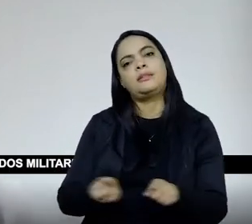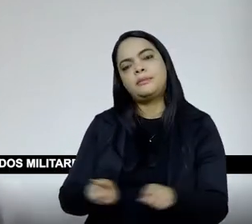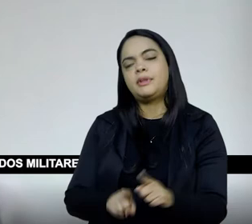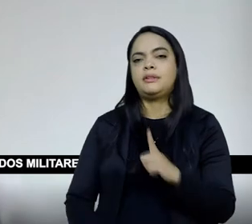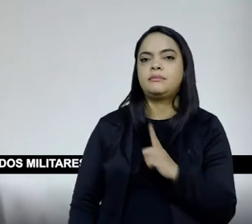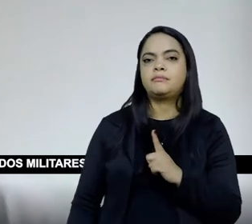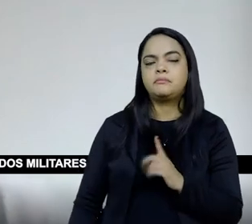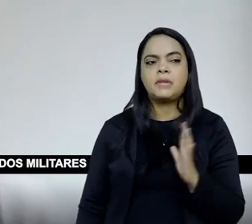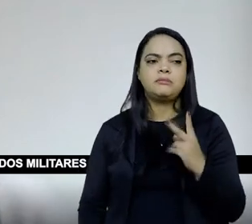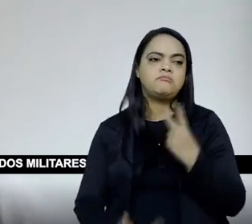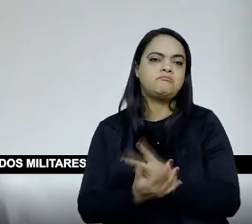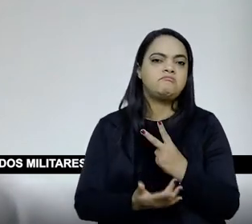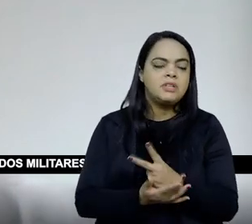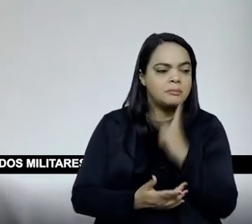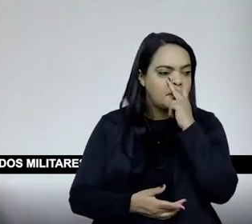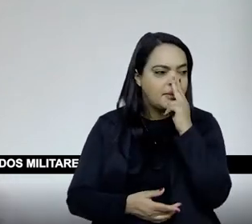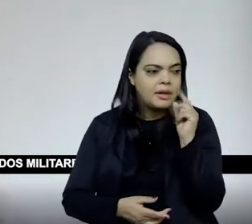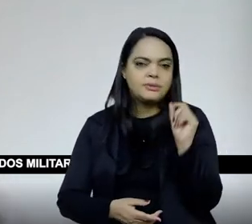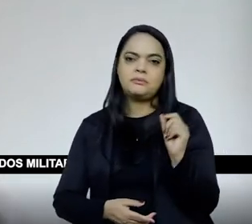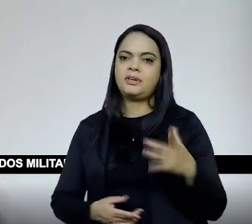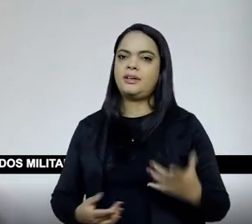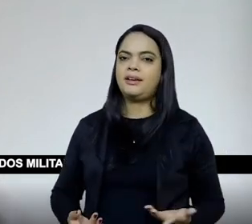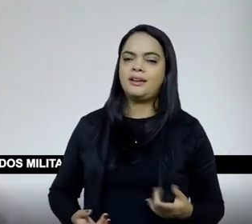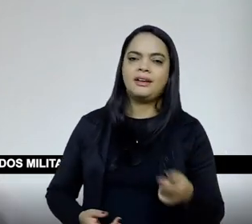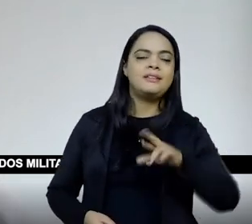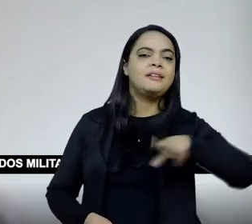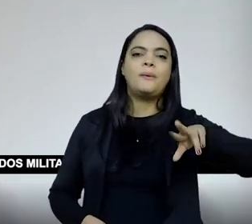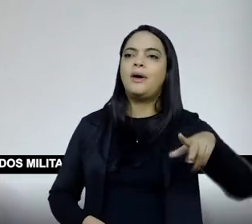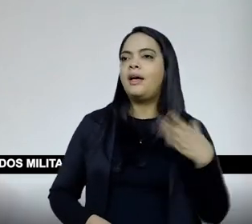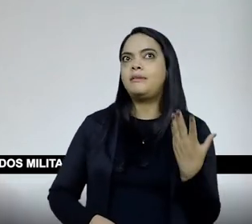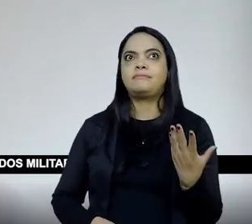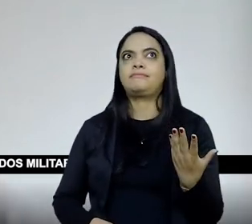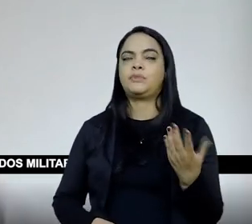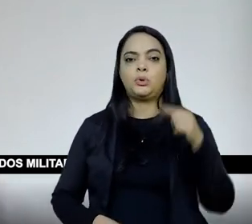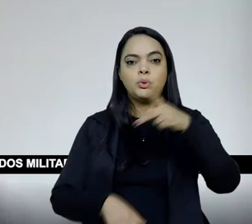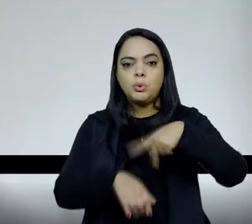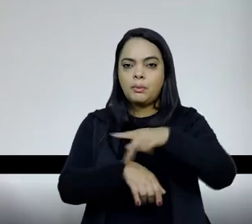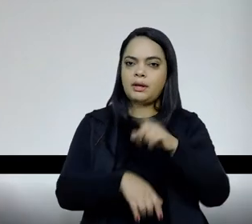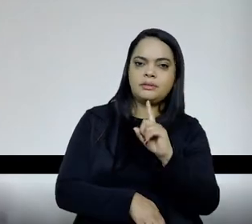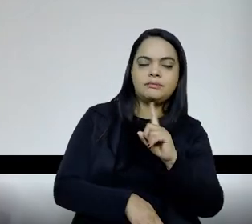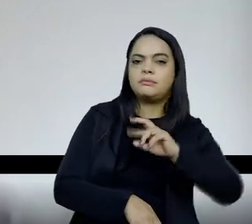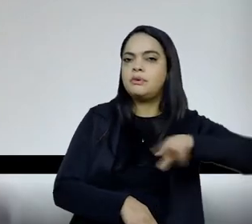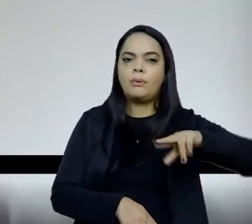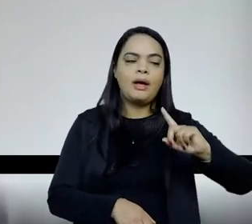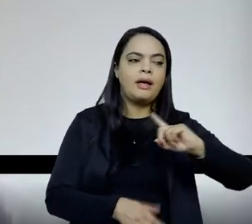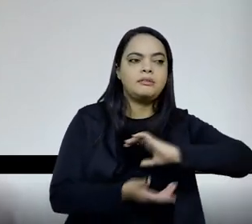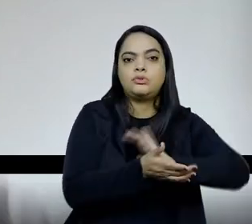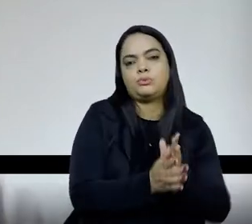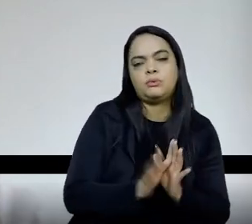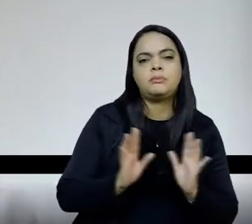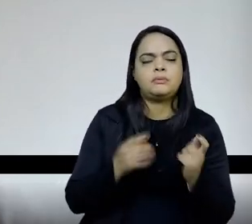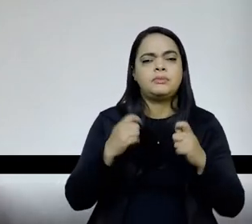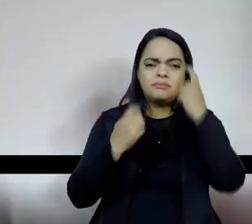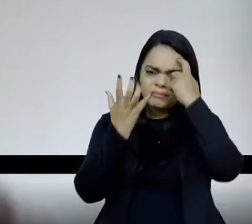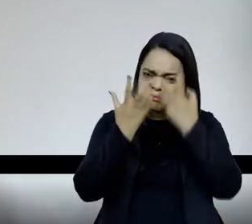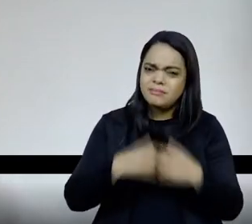ainda que talvez não seja tão devastadora como no nosso país, mas essa, pensar a questão dos militares e outros grupos que, a questão